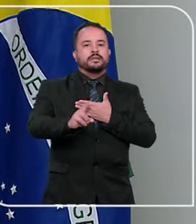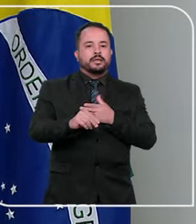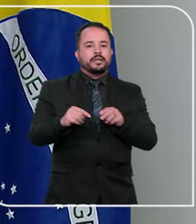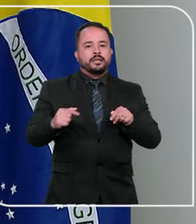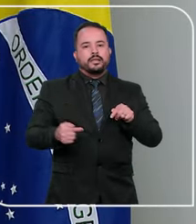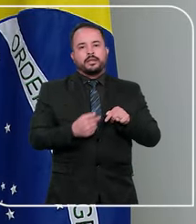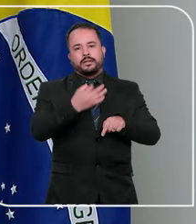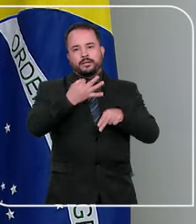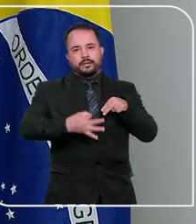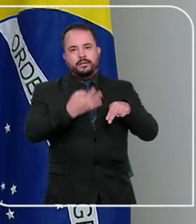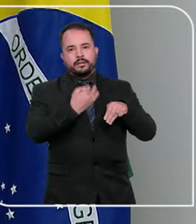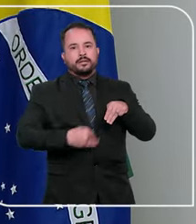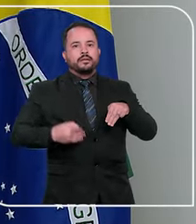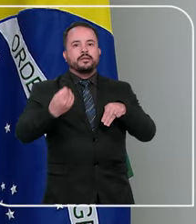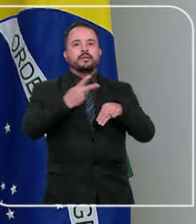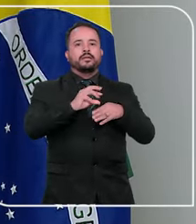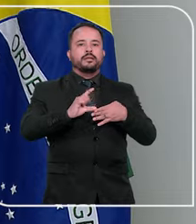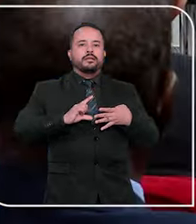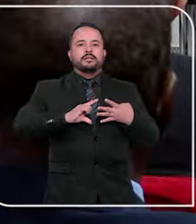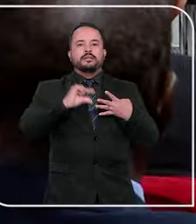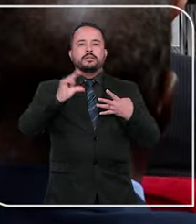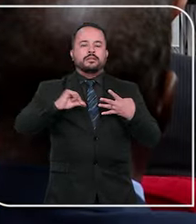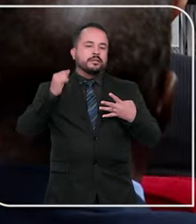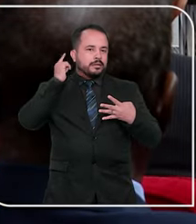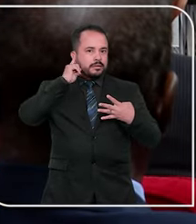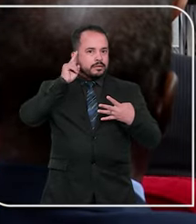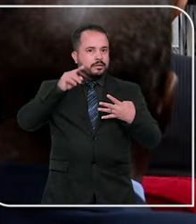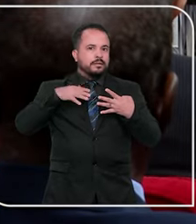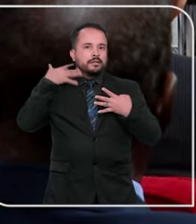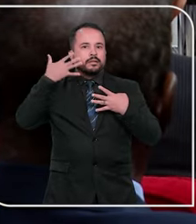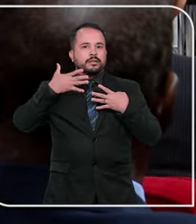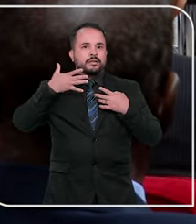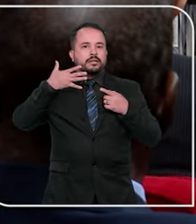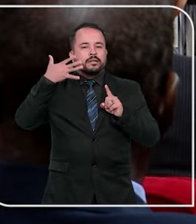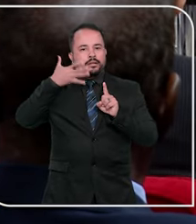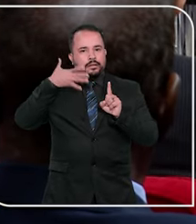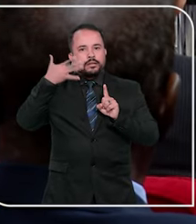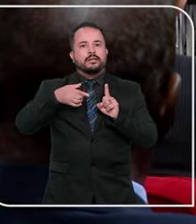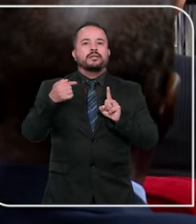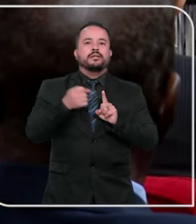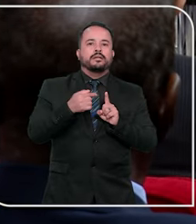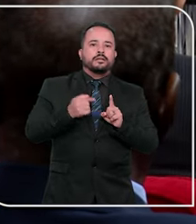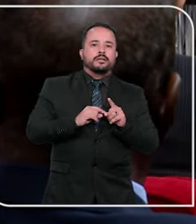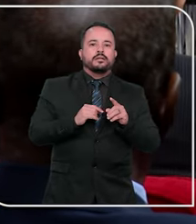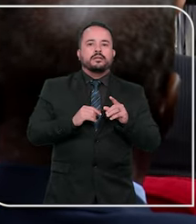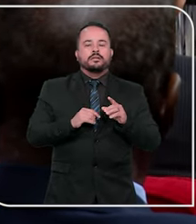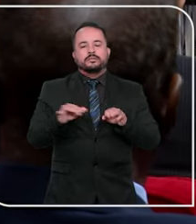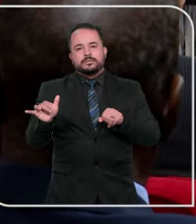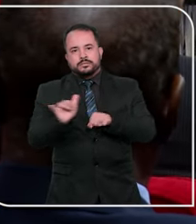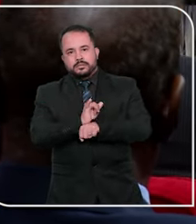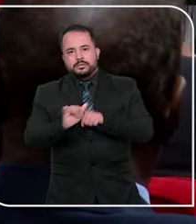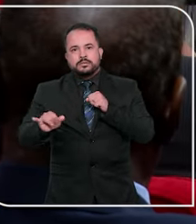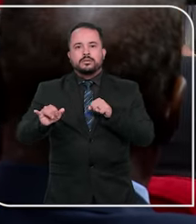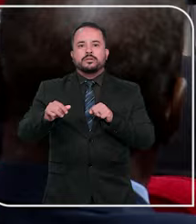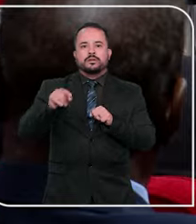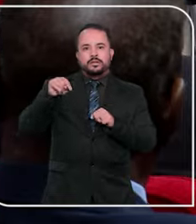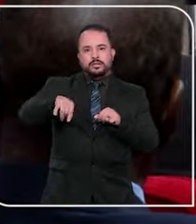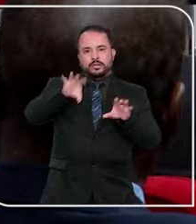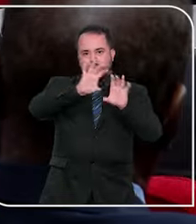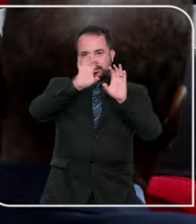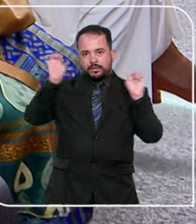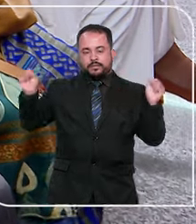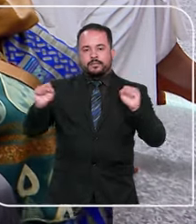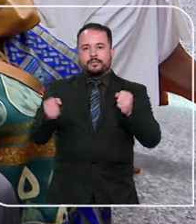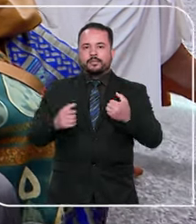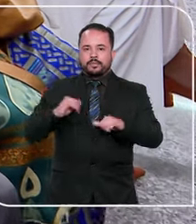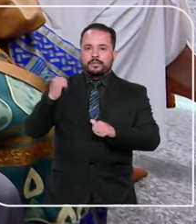ministra Maria Tereza de Assis Moura destacou que a ouvidoria se tornou uma unidade estratégica para a governança do